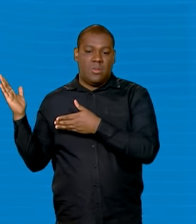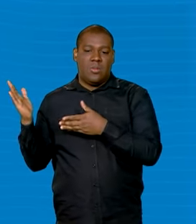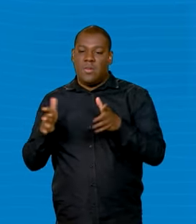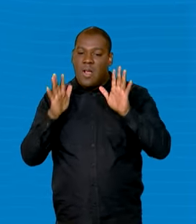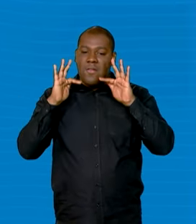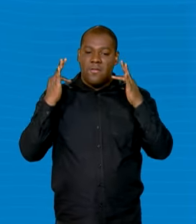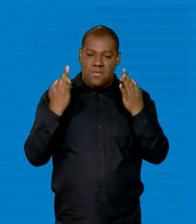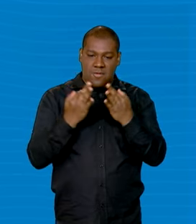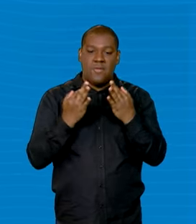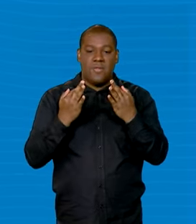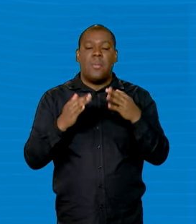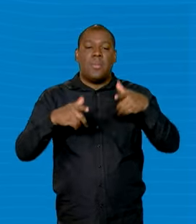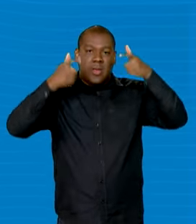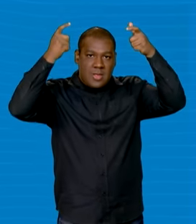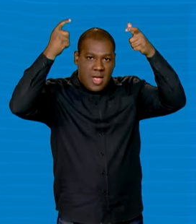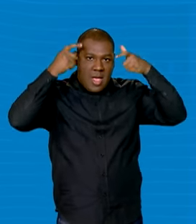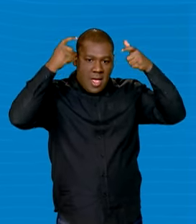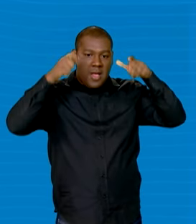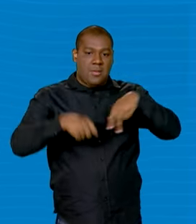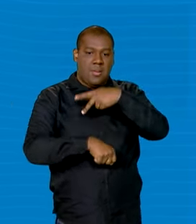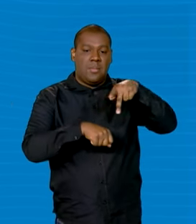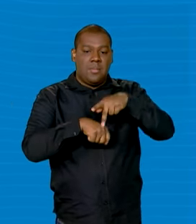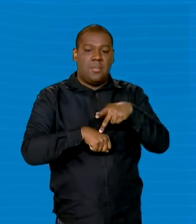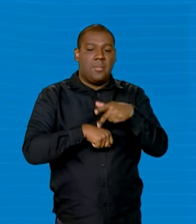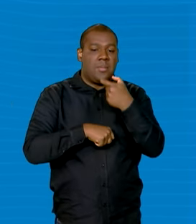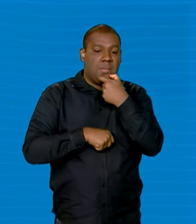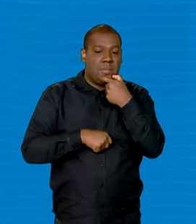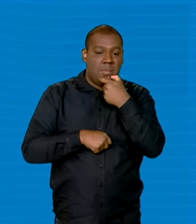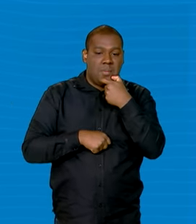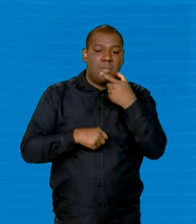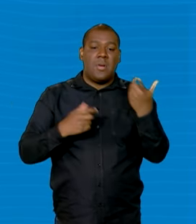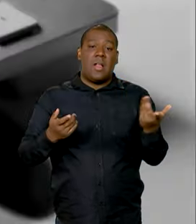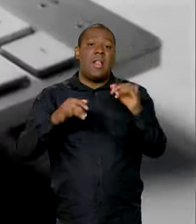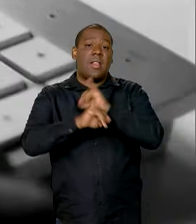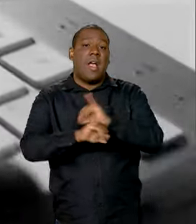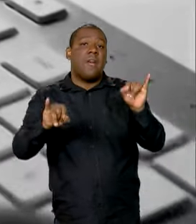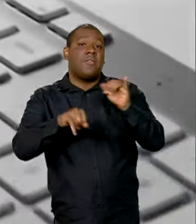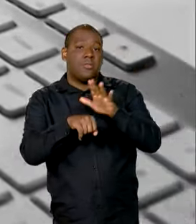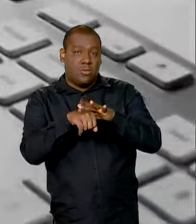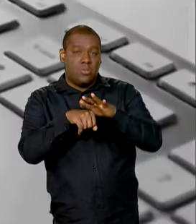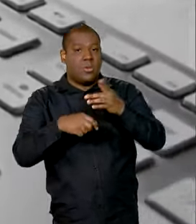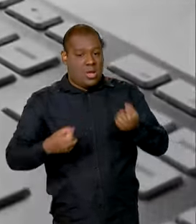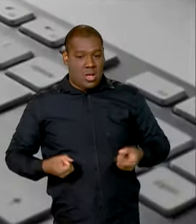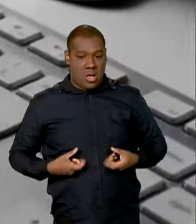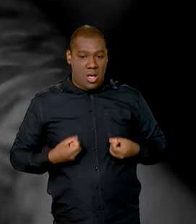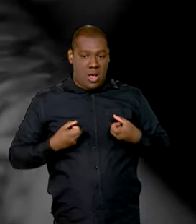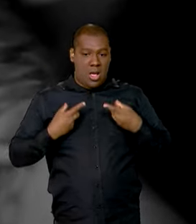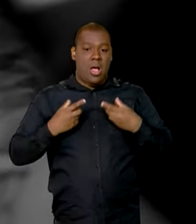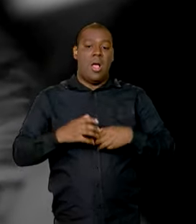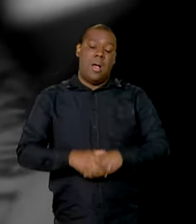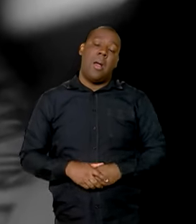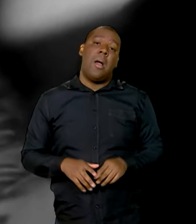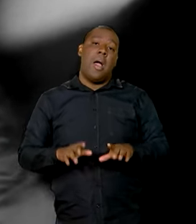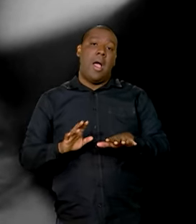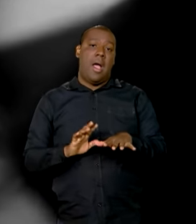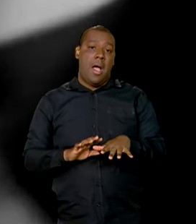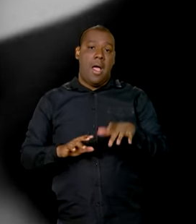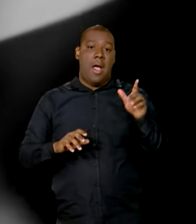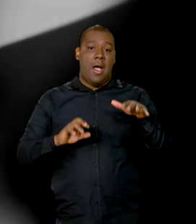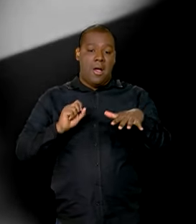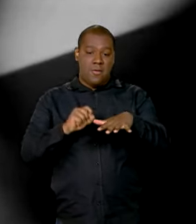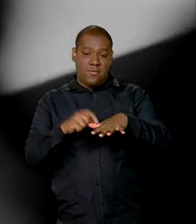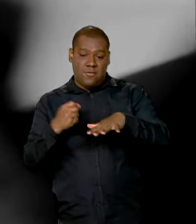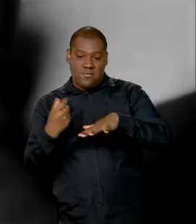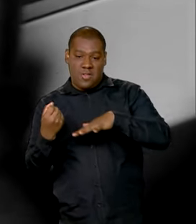da família real britânica, que recentemente anunciou estar com câncer. As redes de fake news alegam que o surgimento da